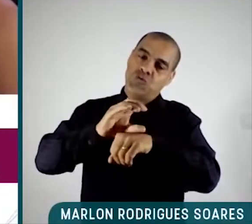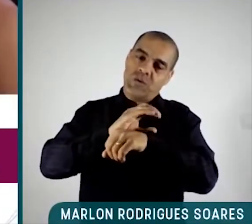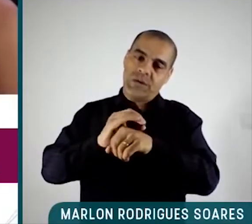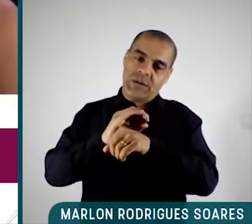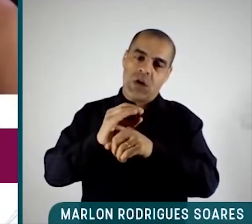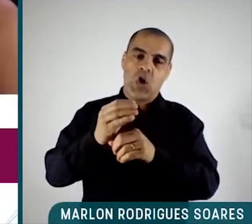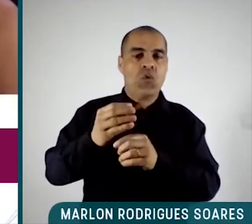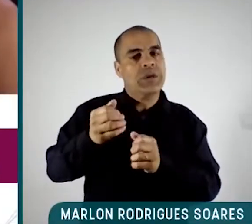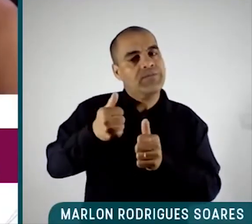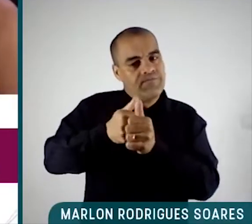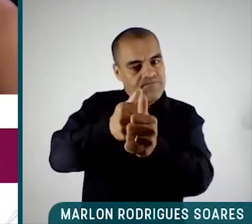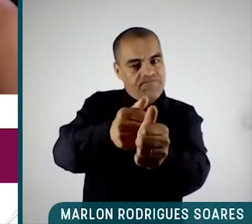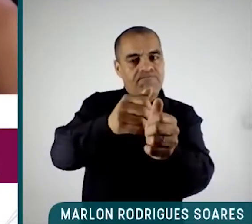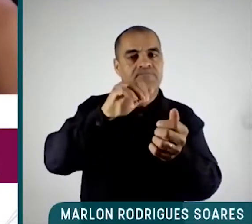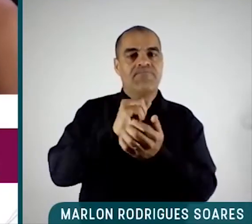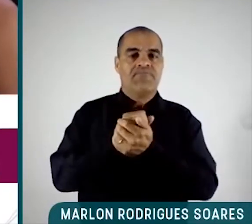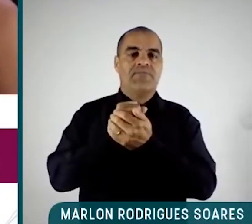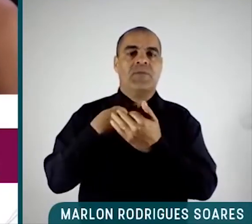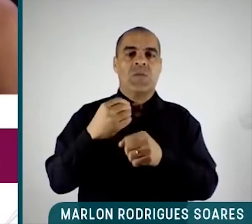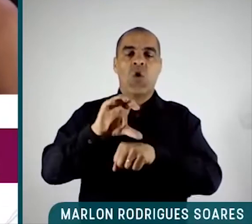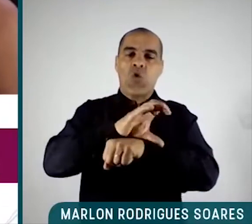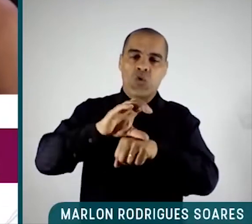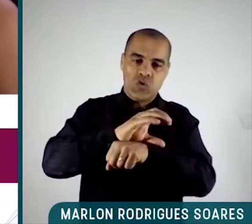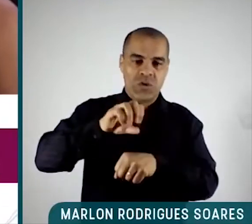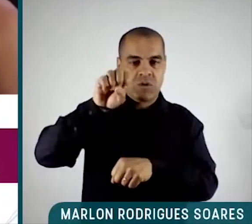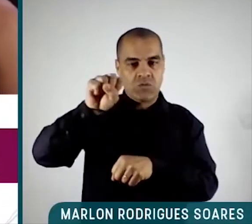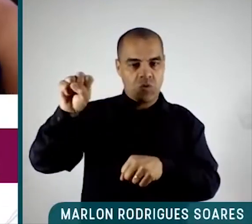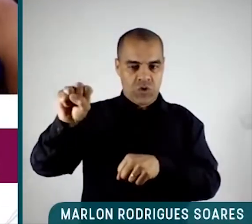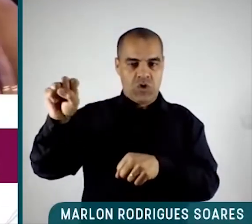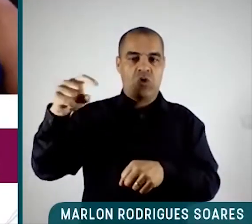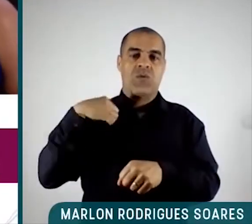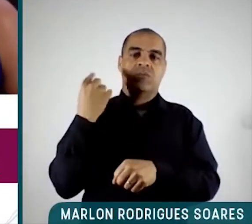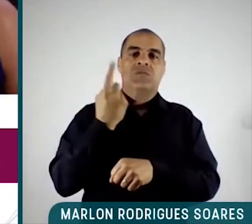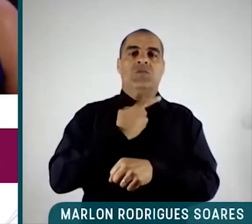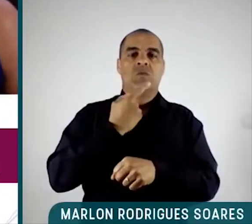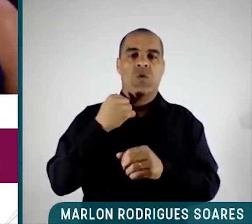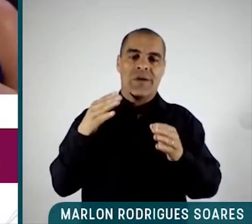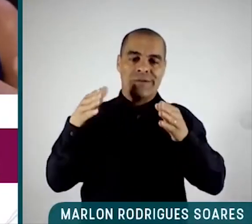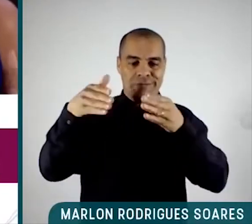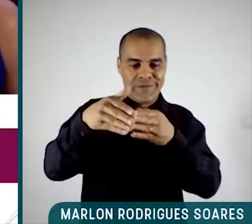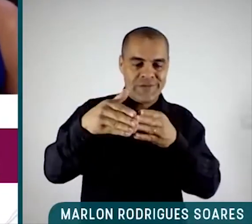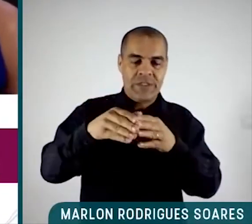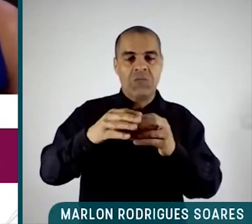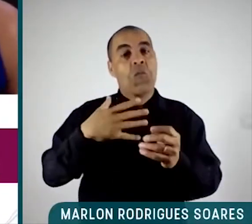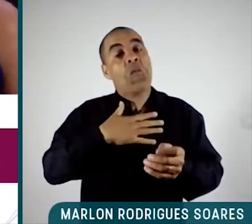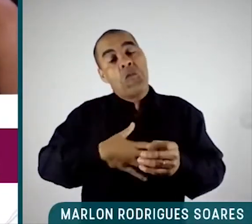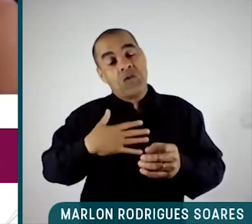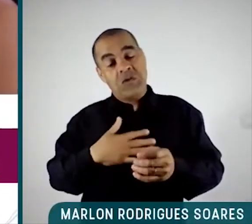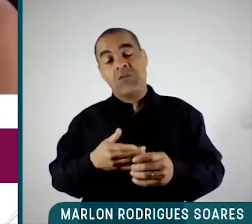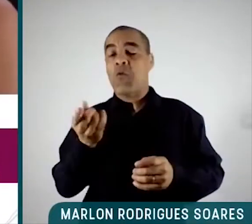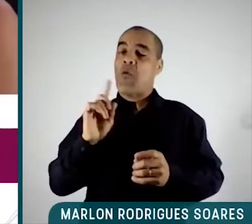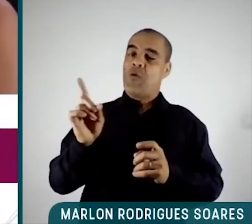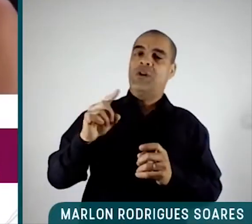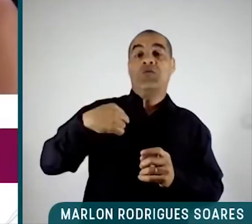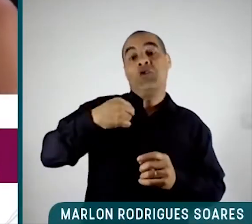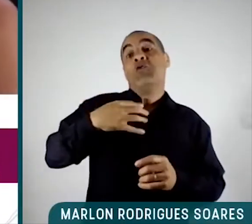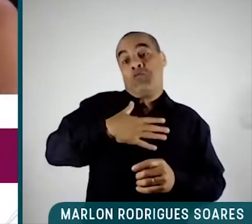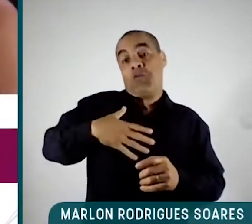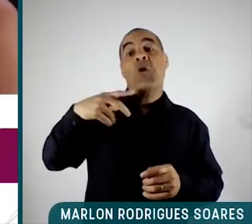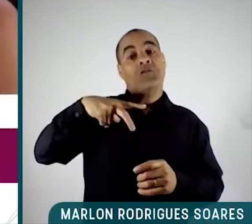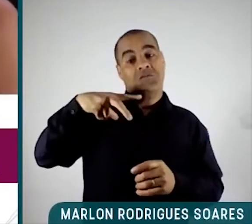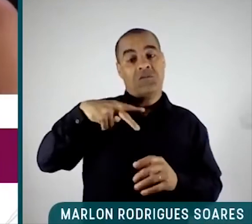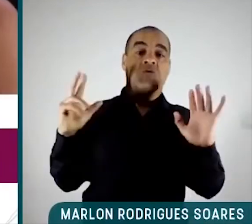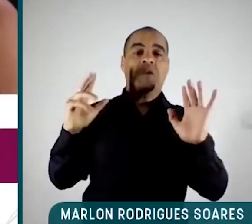Constituição de 1988, nós definimos, gostemos ou não, eu particularmente gosto, mas nós